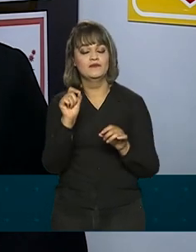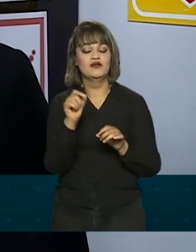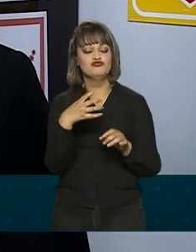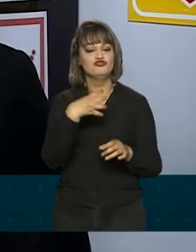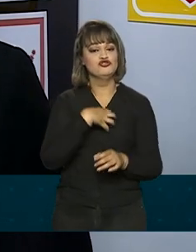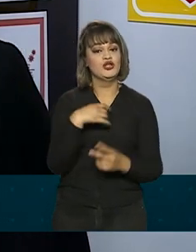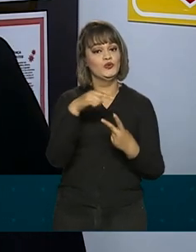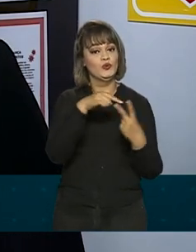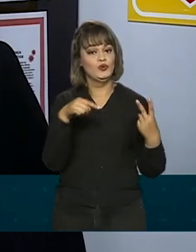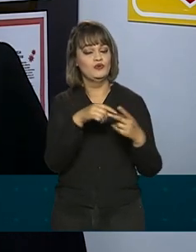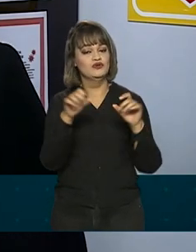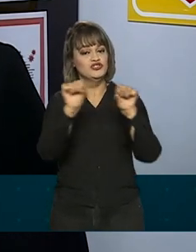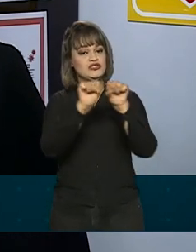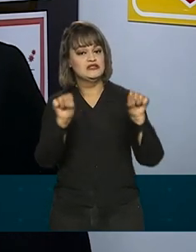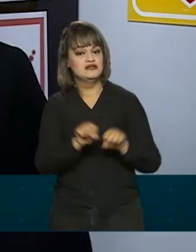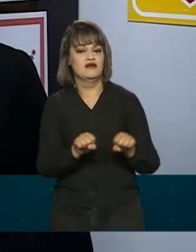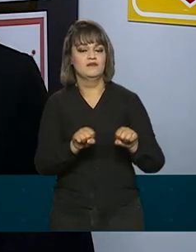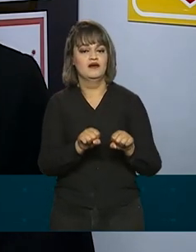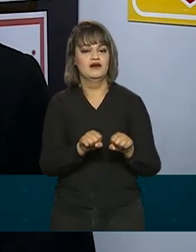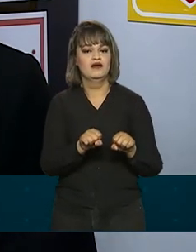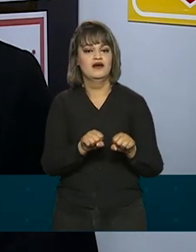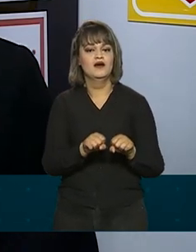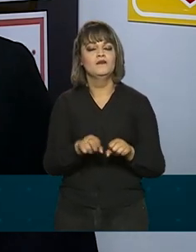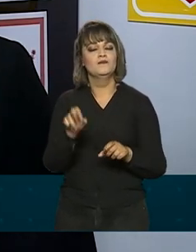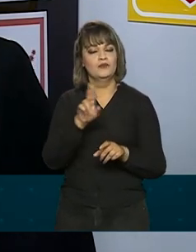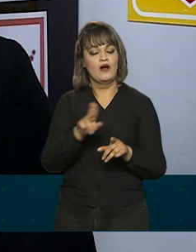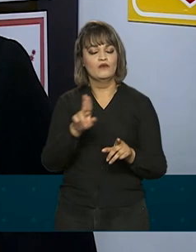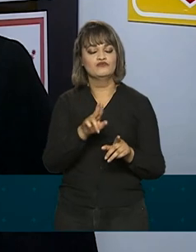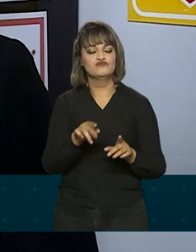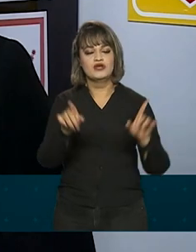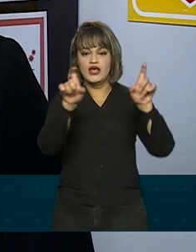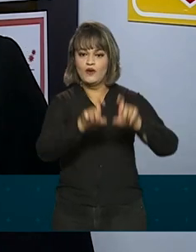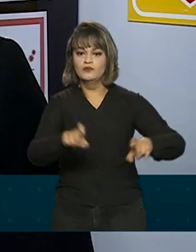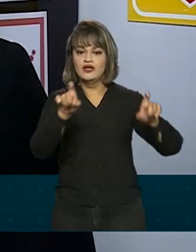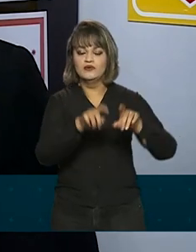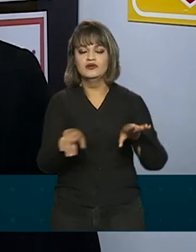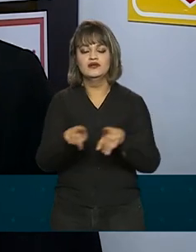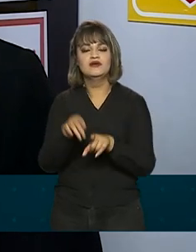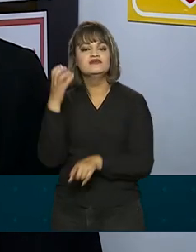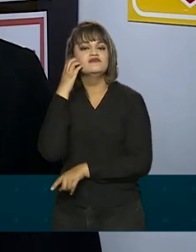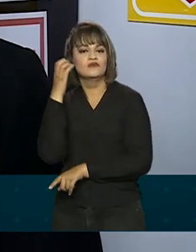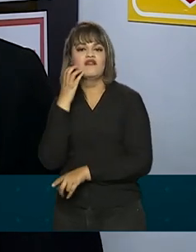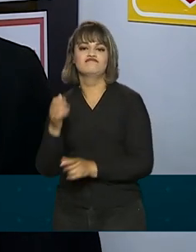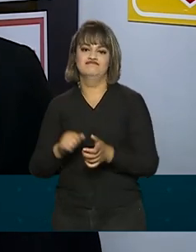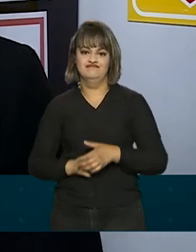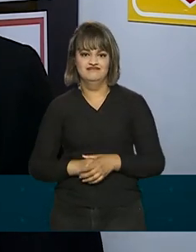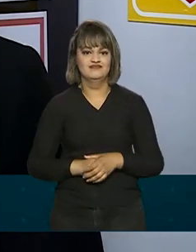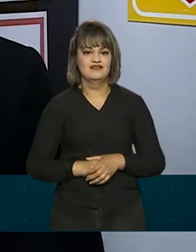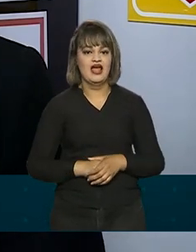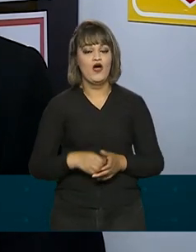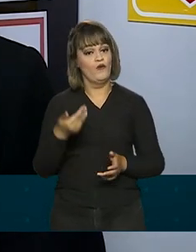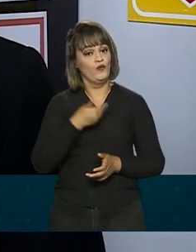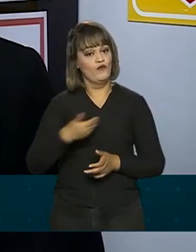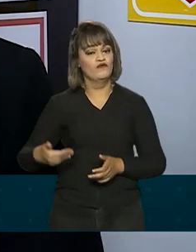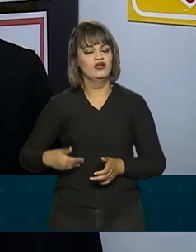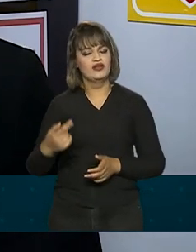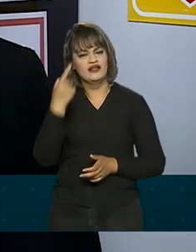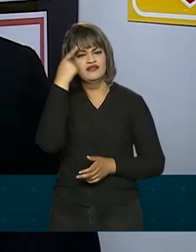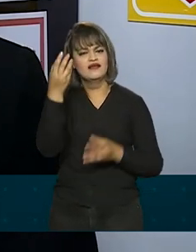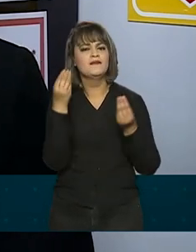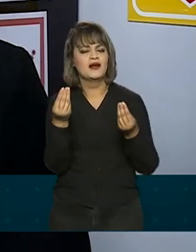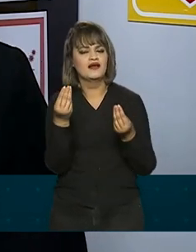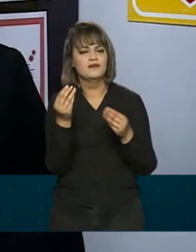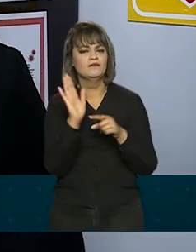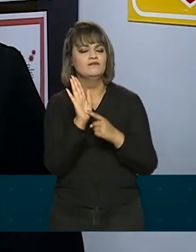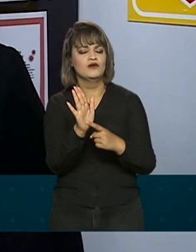modalidades de sistemas eletrônicos para uso em computadores e celulares, por exemplo. Segundo o governo, a ideia é